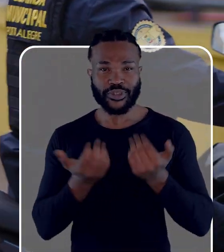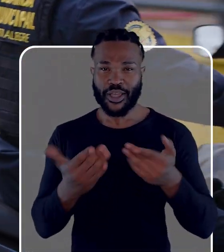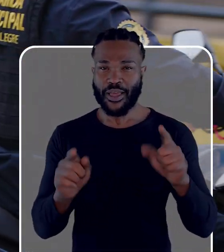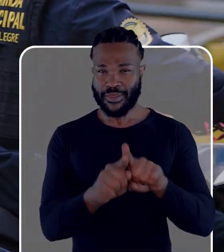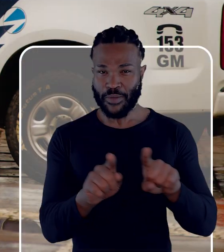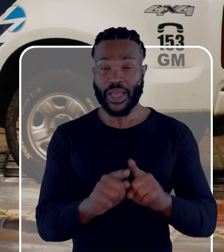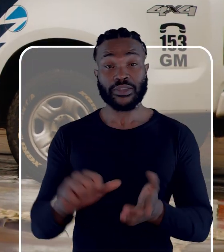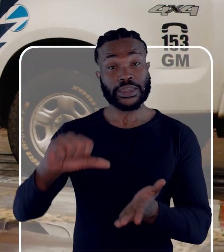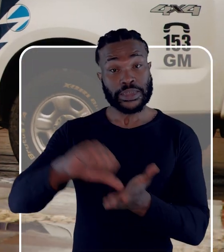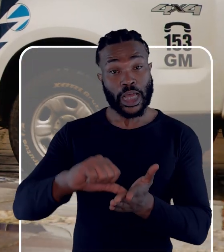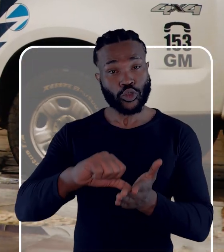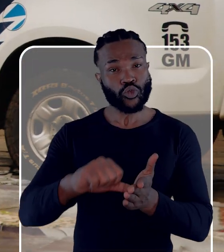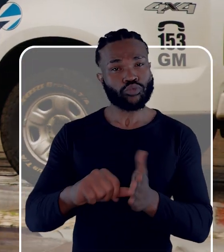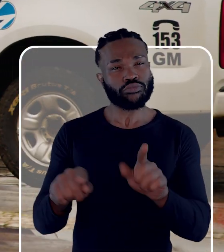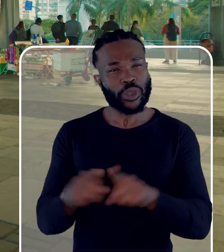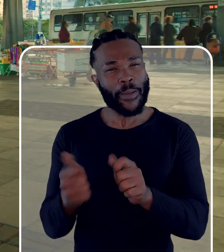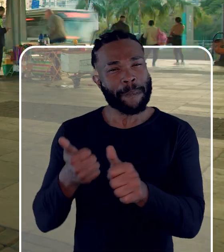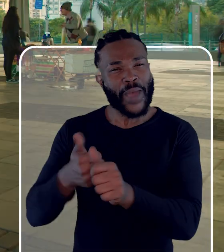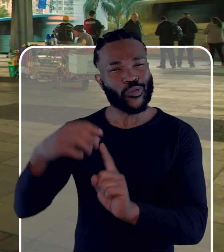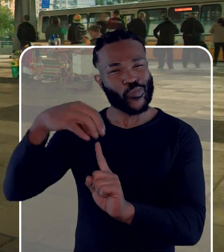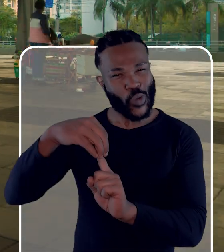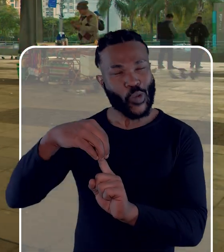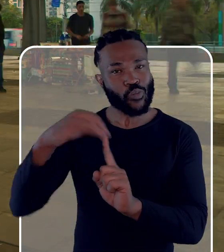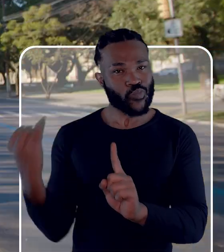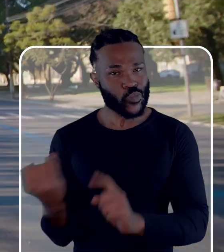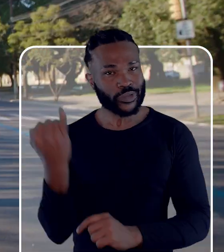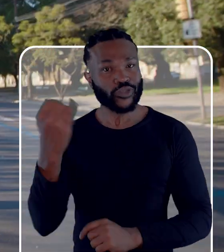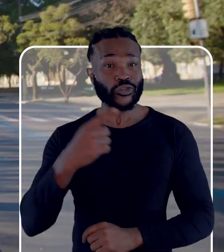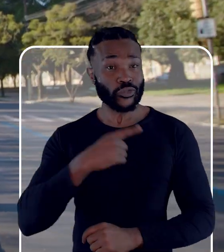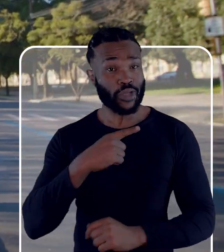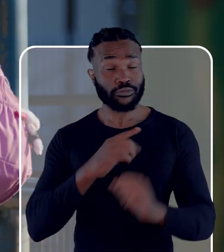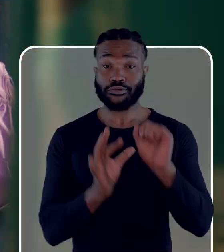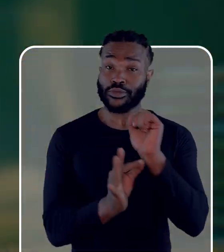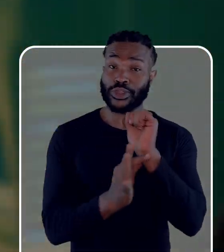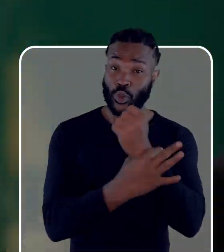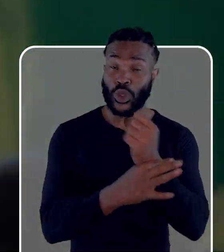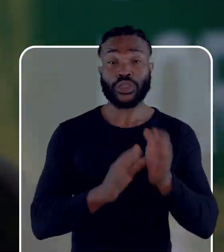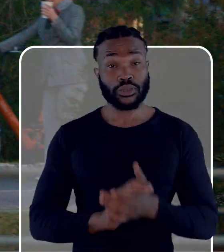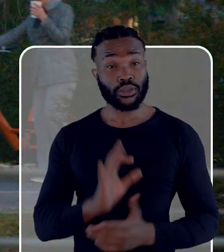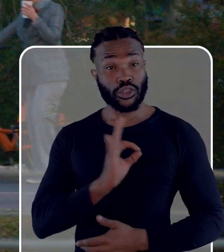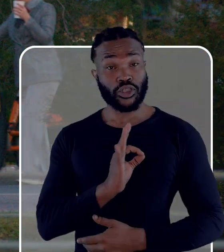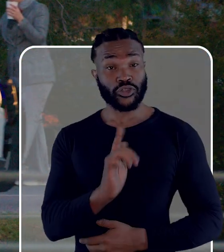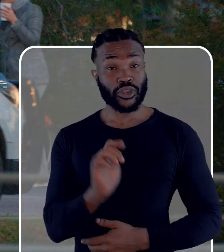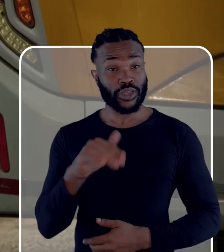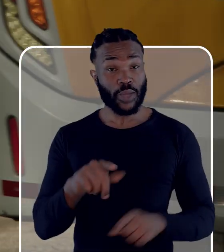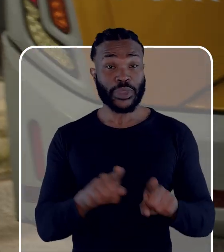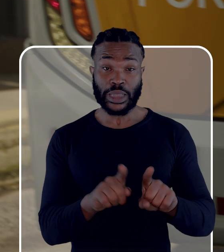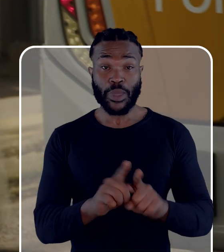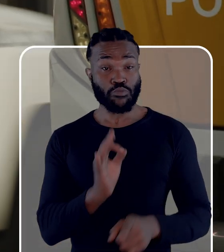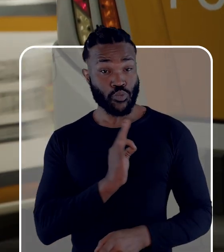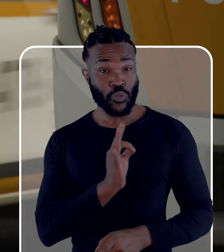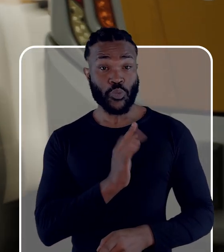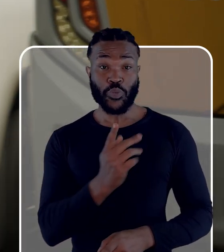vamos garantir também que nos centros de bairro e junto aos pontos de ônibus mais importantes tenhamos a segurança da Guarda Municipal